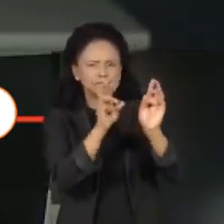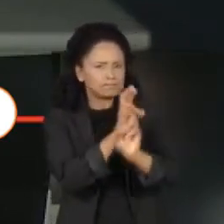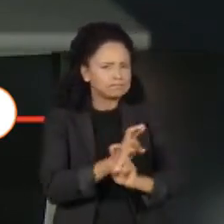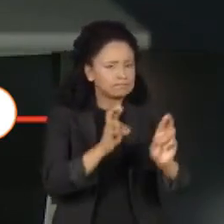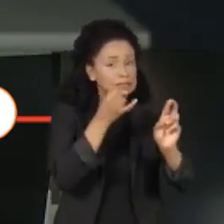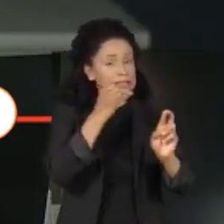favor de Lula.